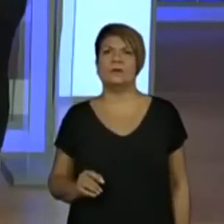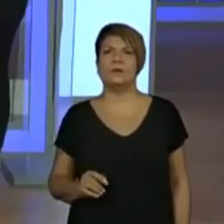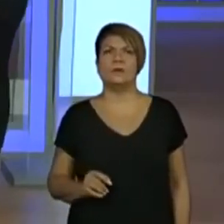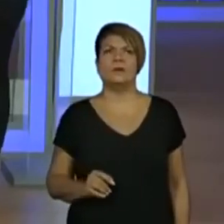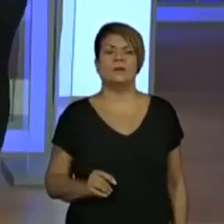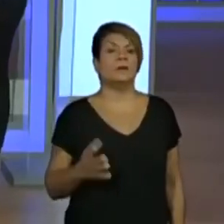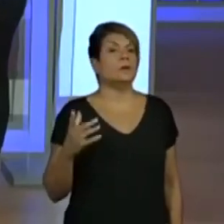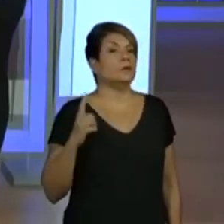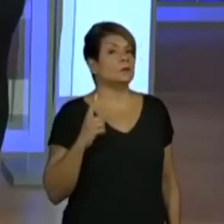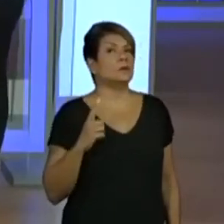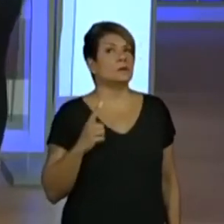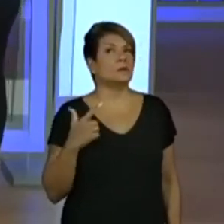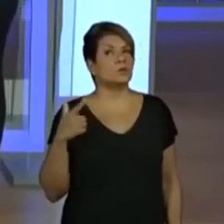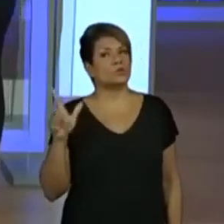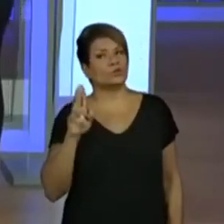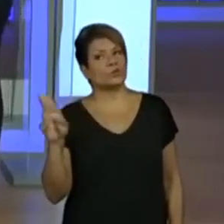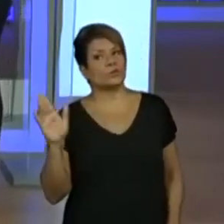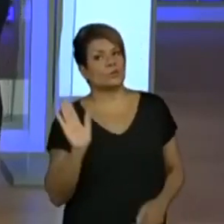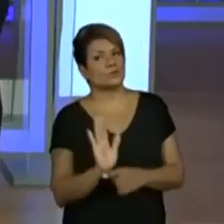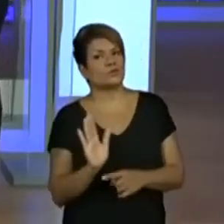que ajuda. Por quê?